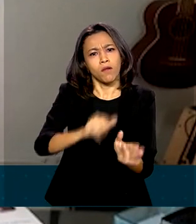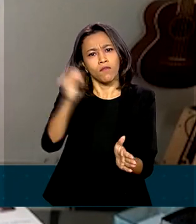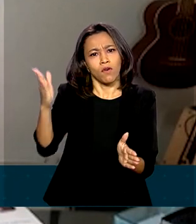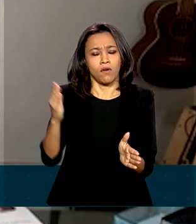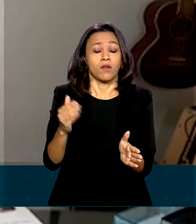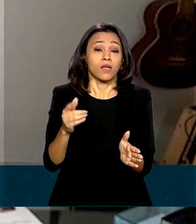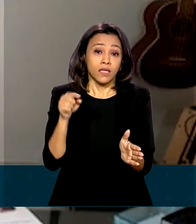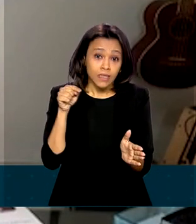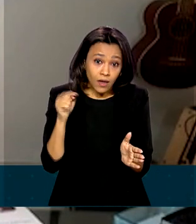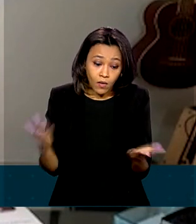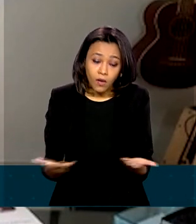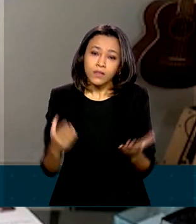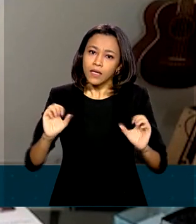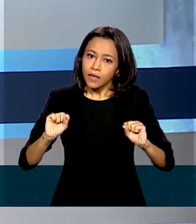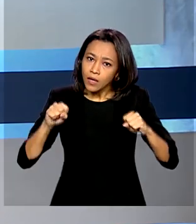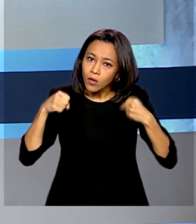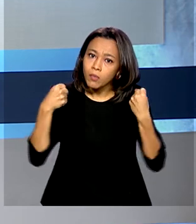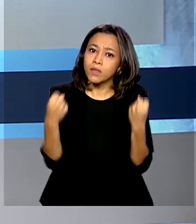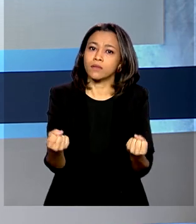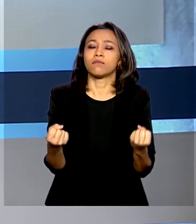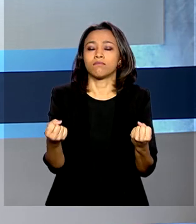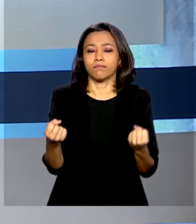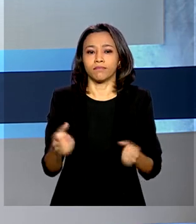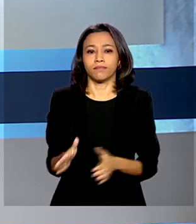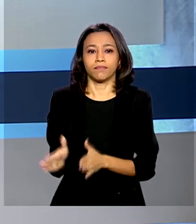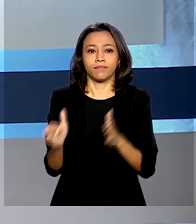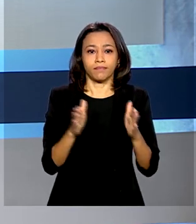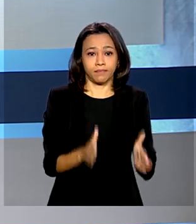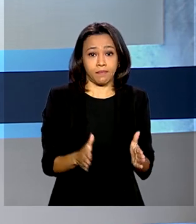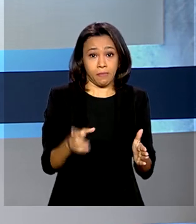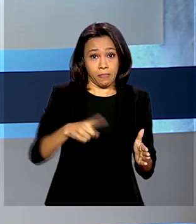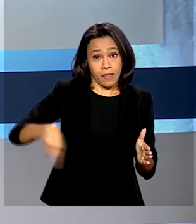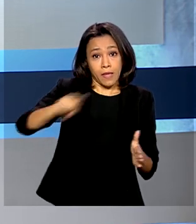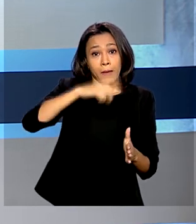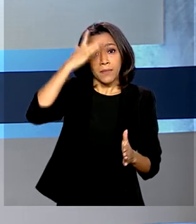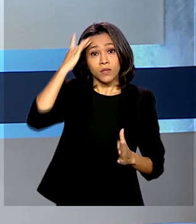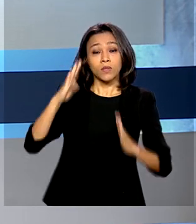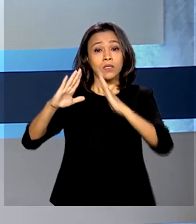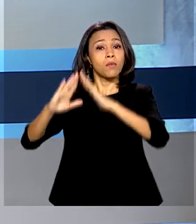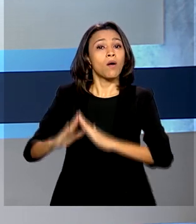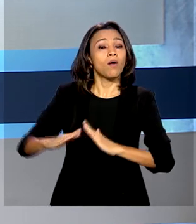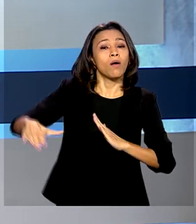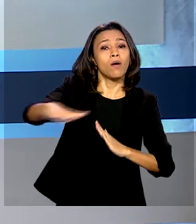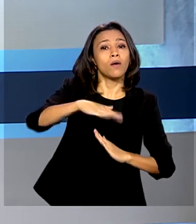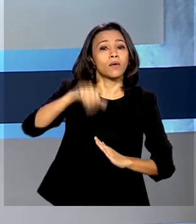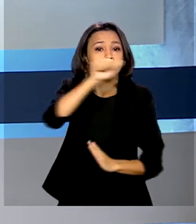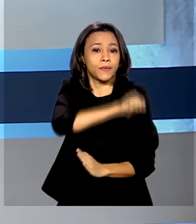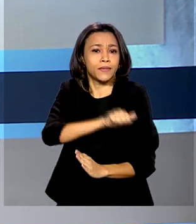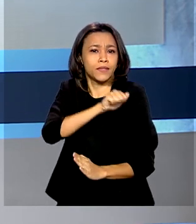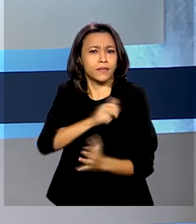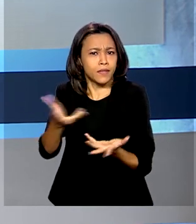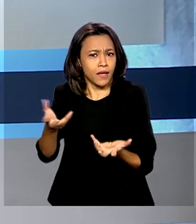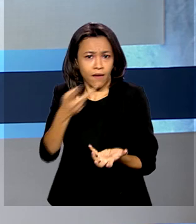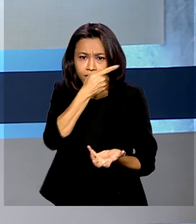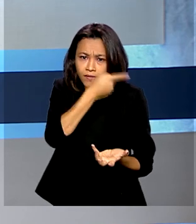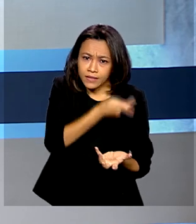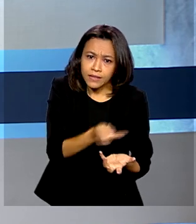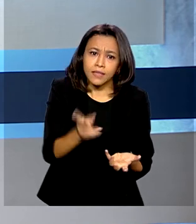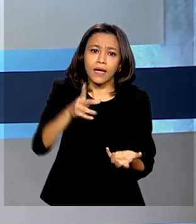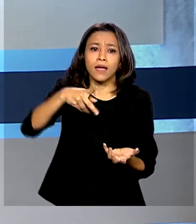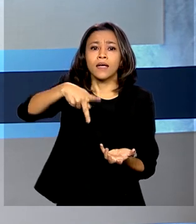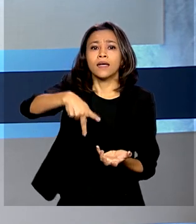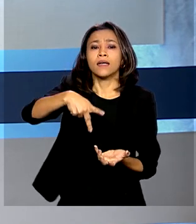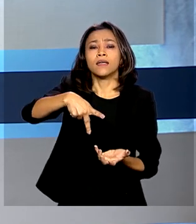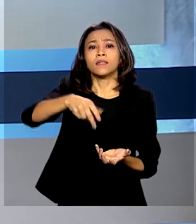boa medida, é uma recuperação de mercado. Moradores do Rio de Janeiro que quiserem visitar as áreas pagas do Parque